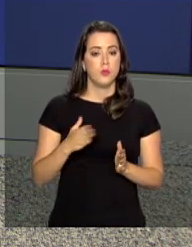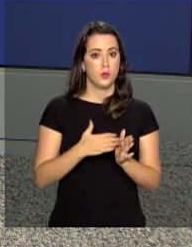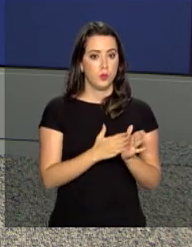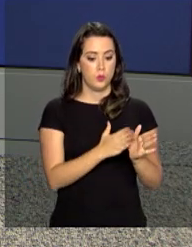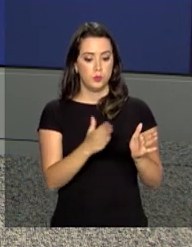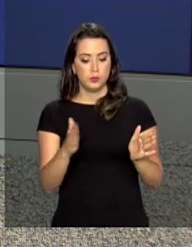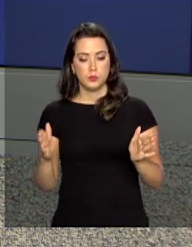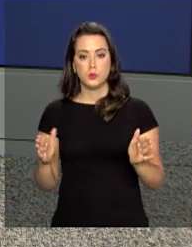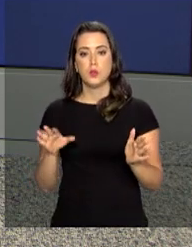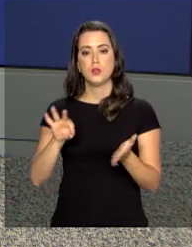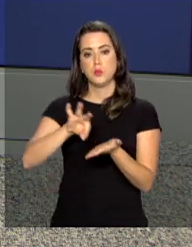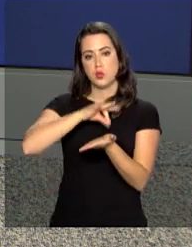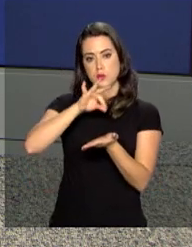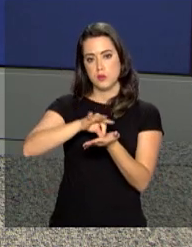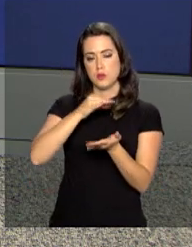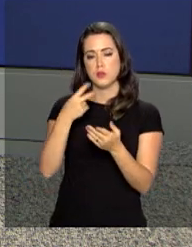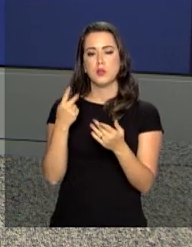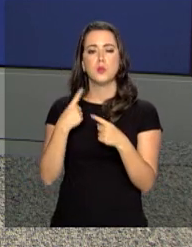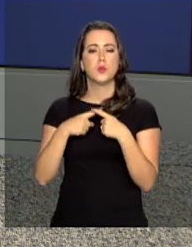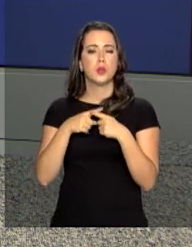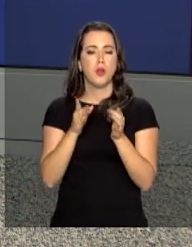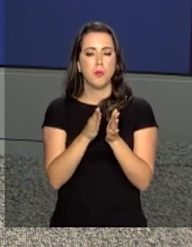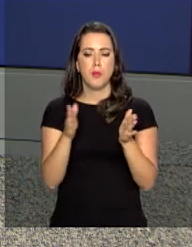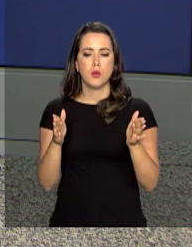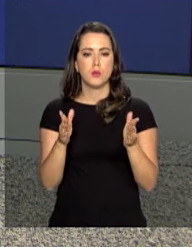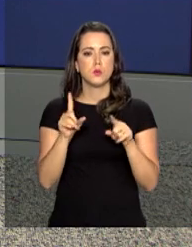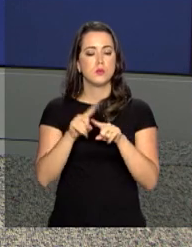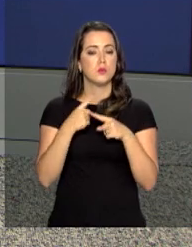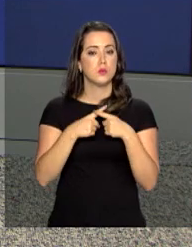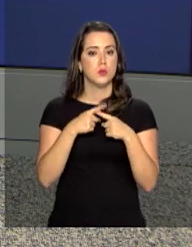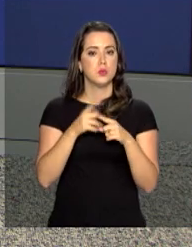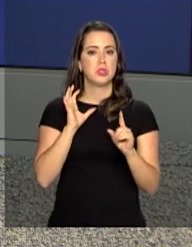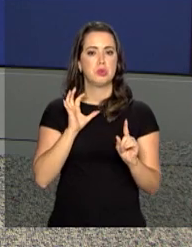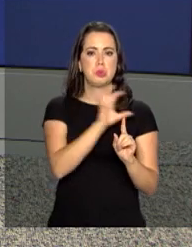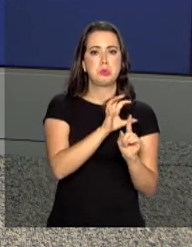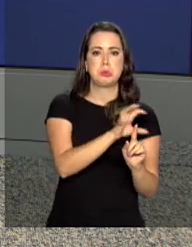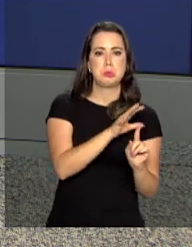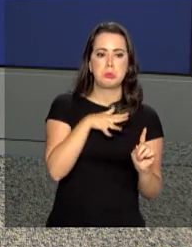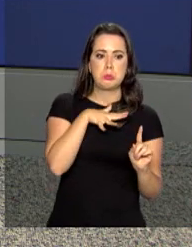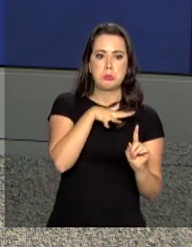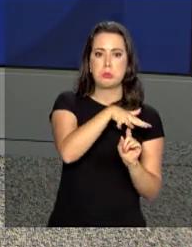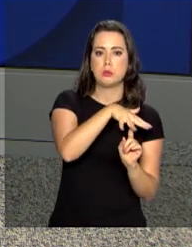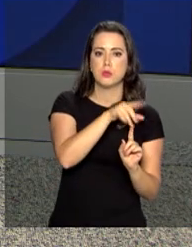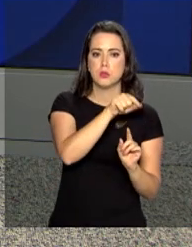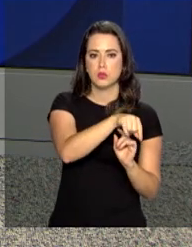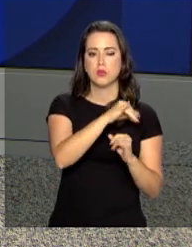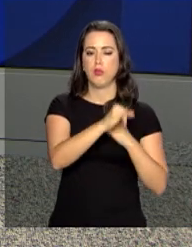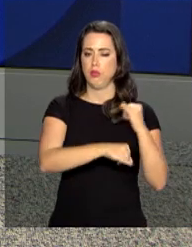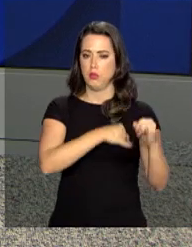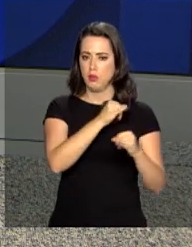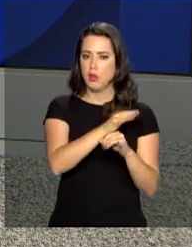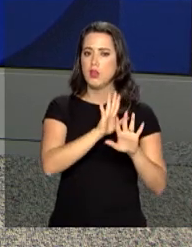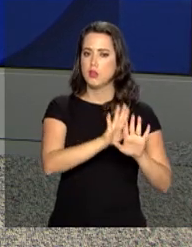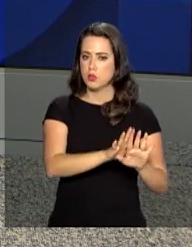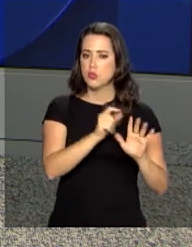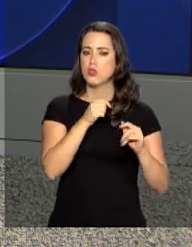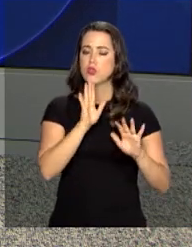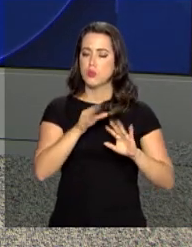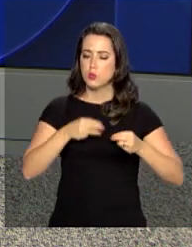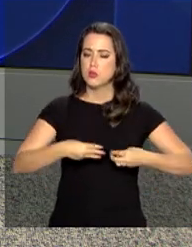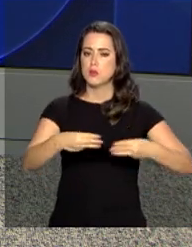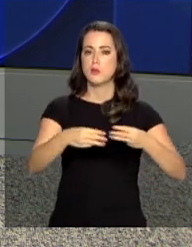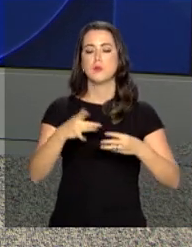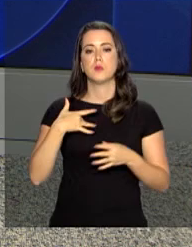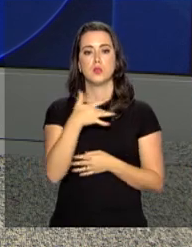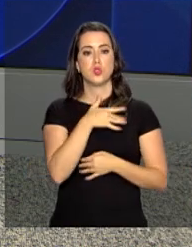prorrogação das inscrições ocorreu porque o site sofreu ataques cibernéticos. O Ministério da Saúde informa que está trabalhando